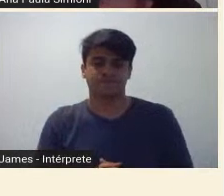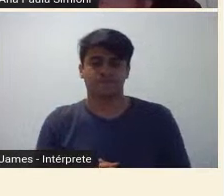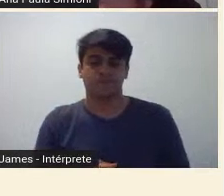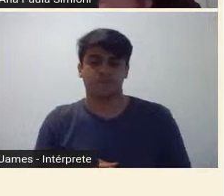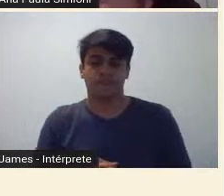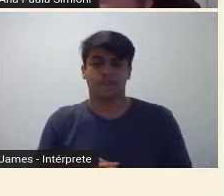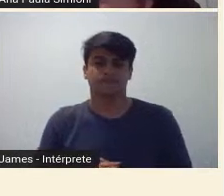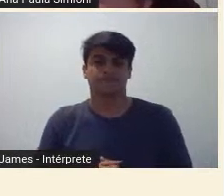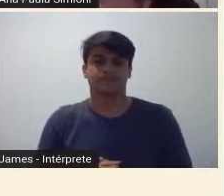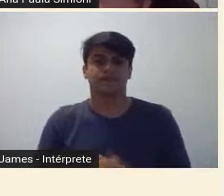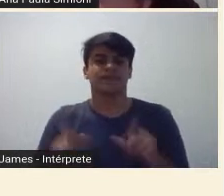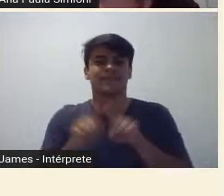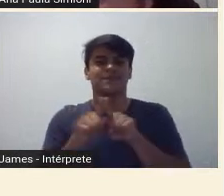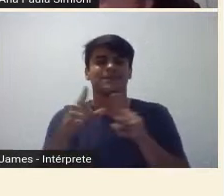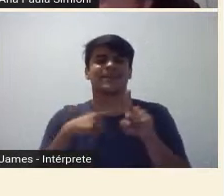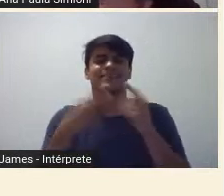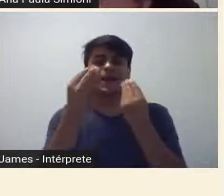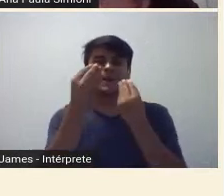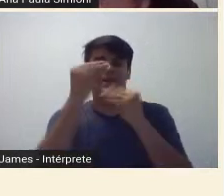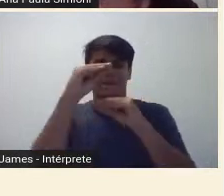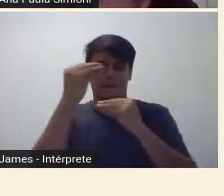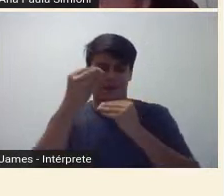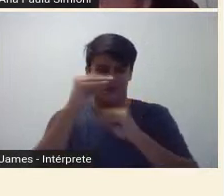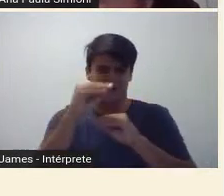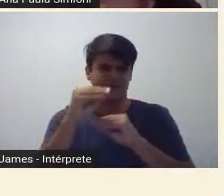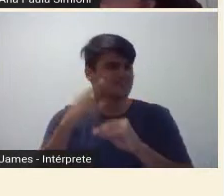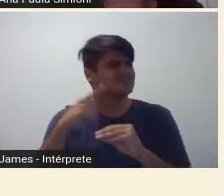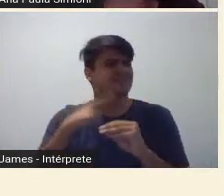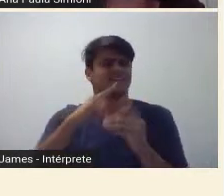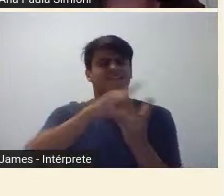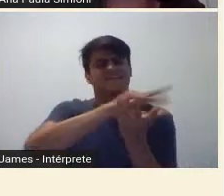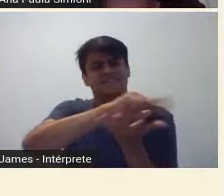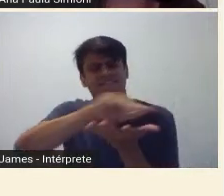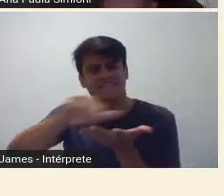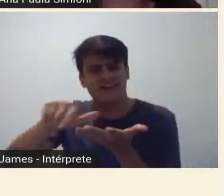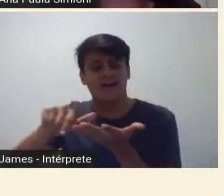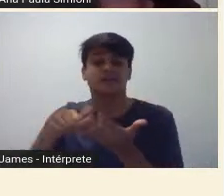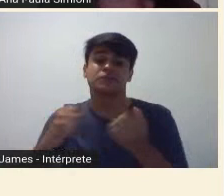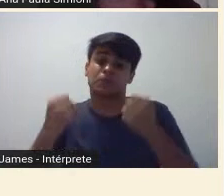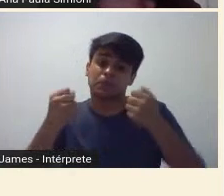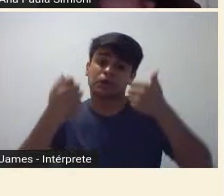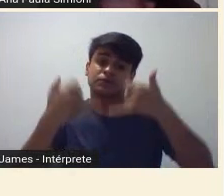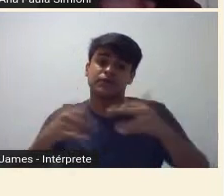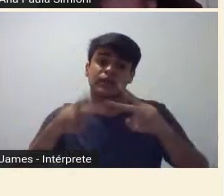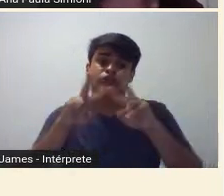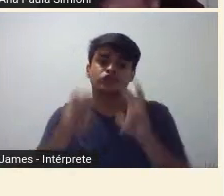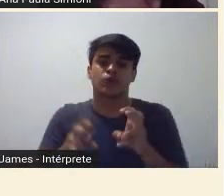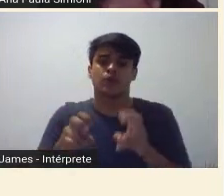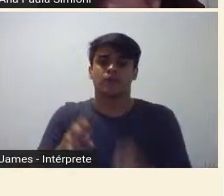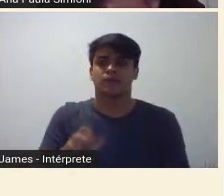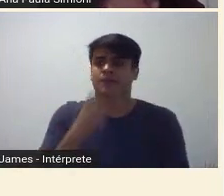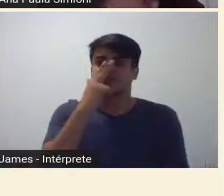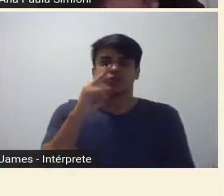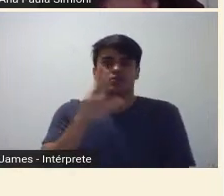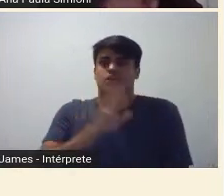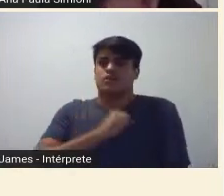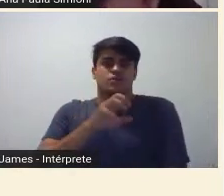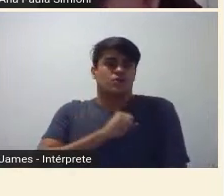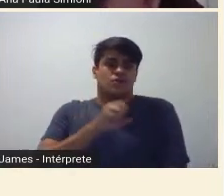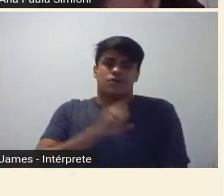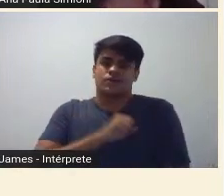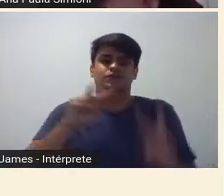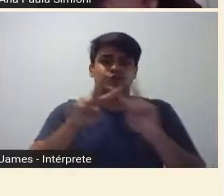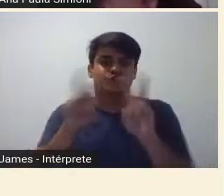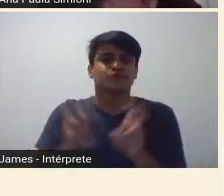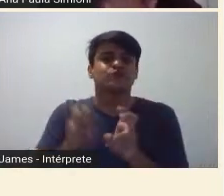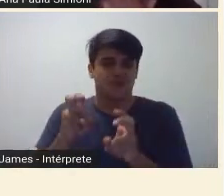Nos blogs, quando a gente vai para a internet, tem muitos blogs, a gente pode quase falar de uma Tarsilomania, né, como se falar da Fridomania,